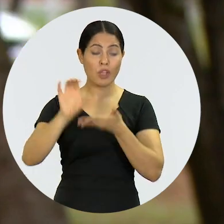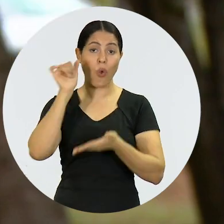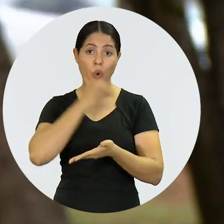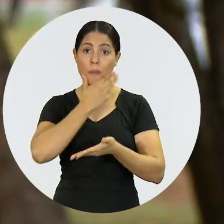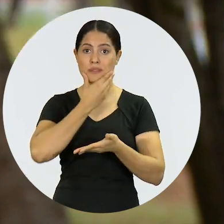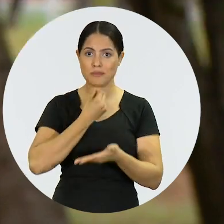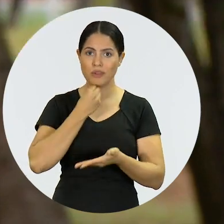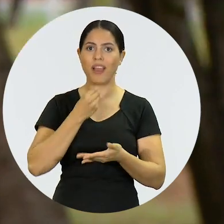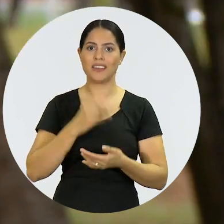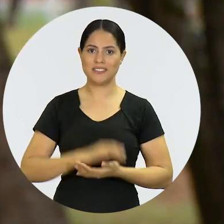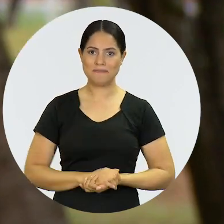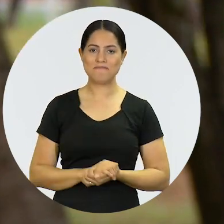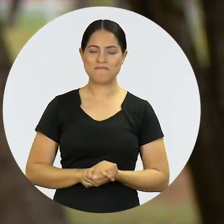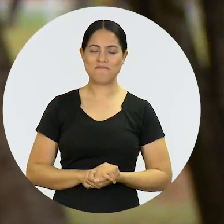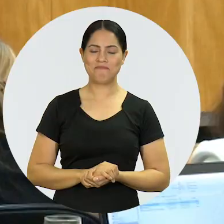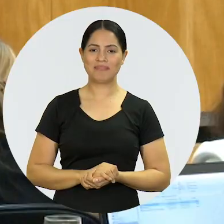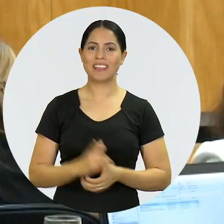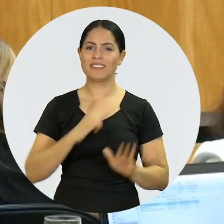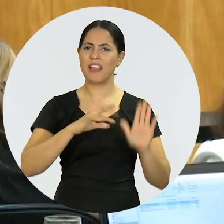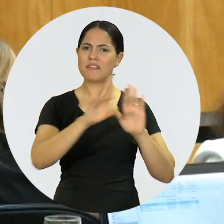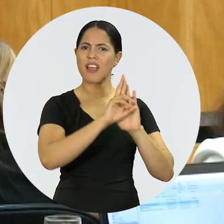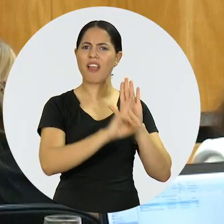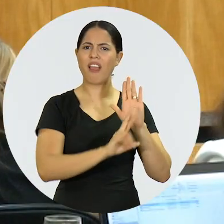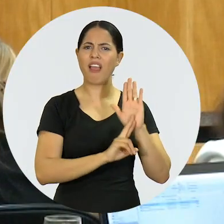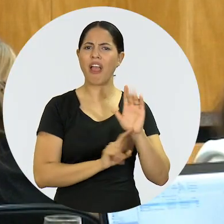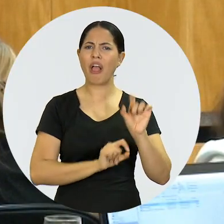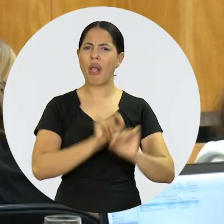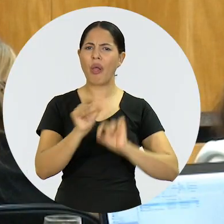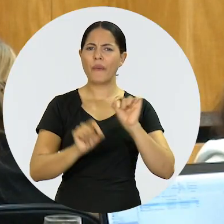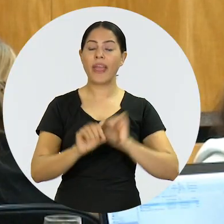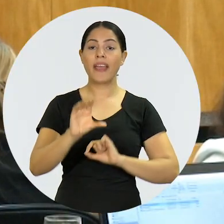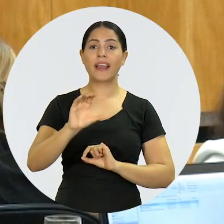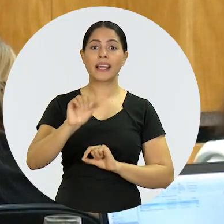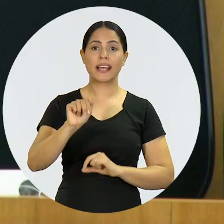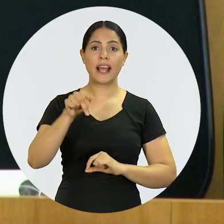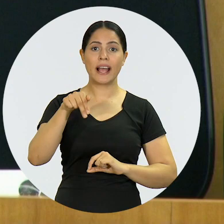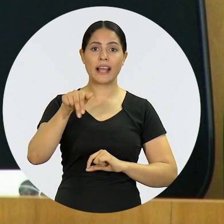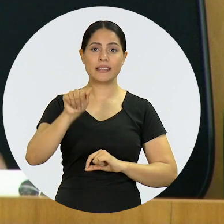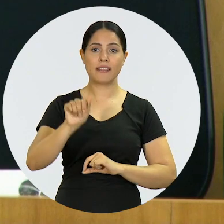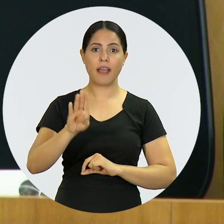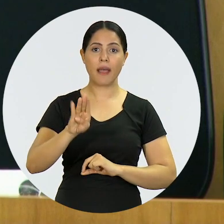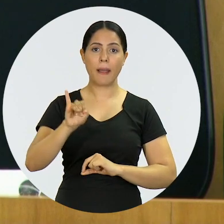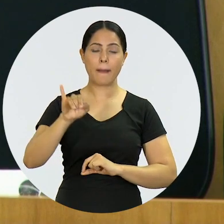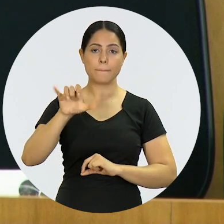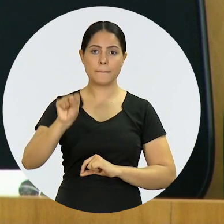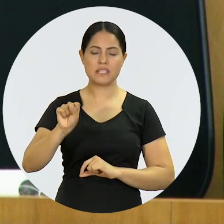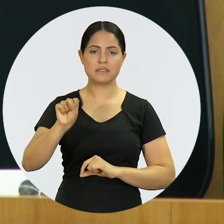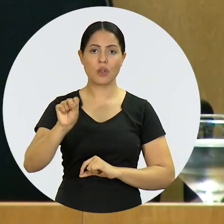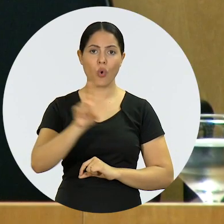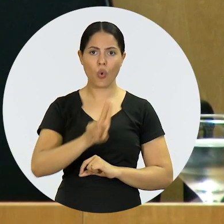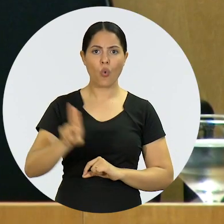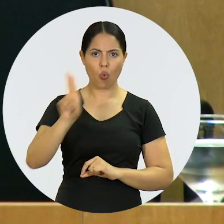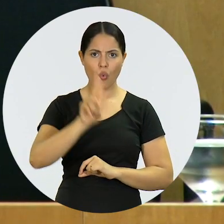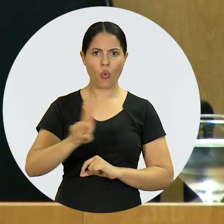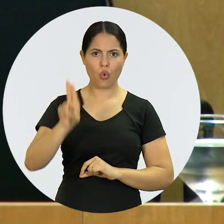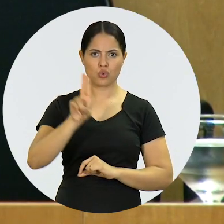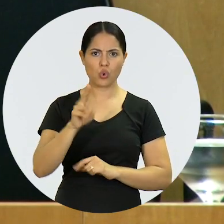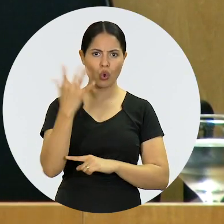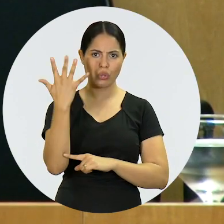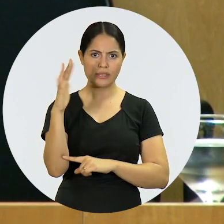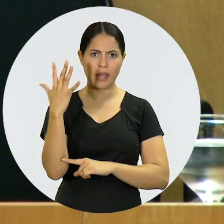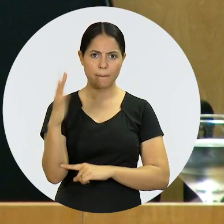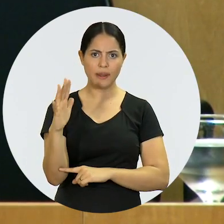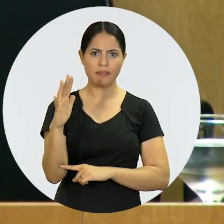pelos conselheiros e conselheiras federais. A regulamentação da cannabis para fins medicinais e científicos foi